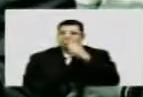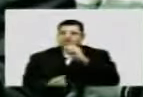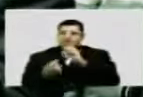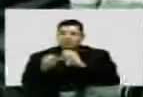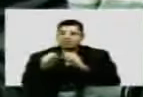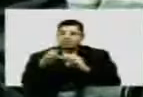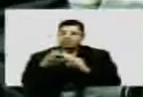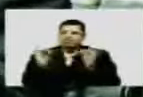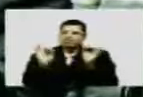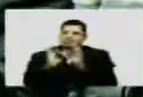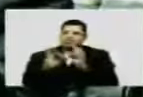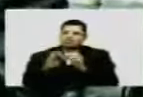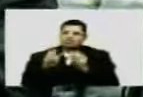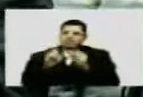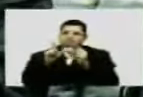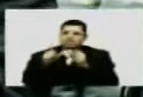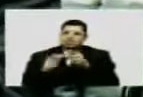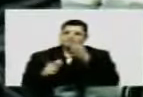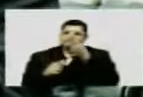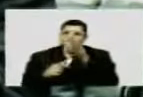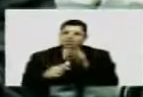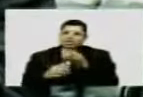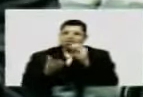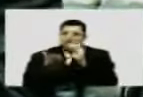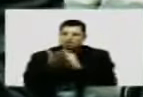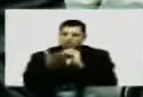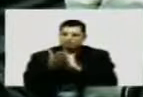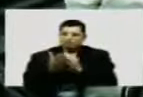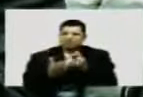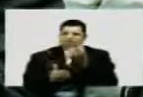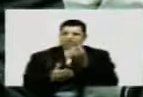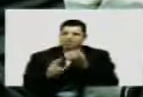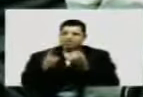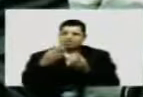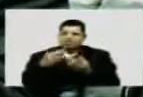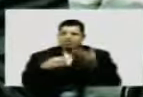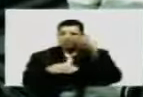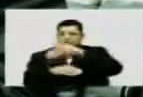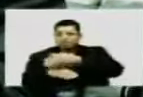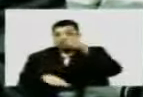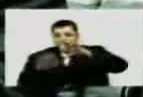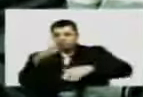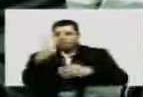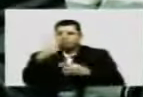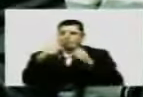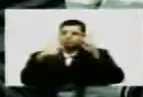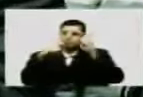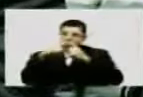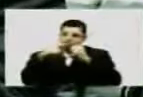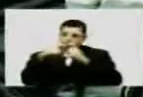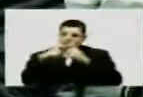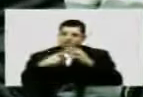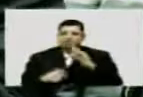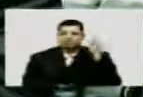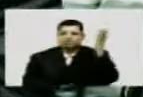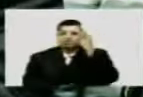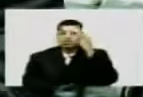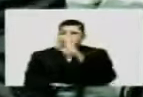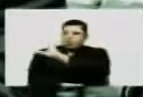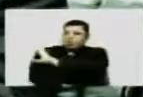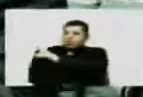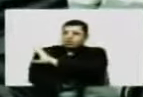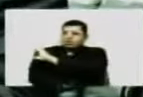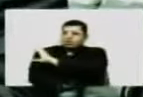simples correspondência justificando a ausência ou enviar, pelo menos, um médico, um técnico, um